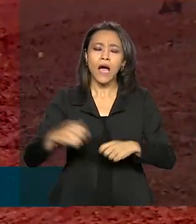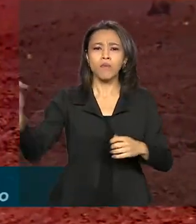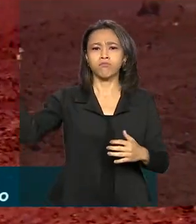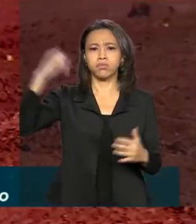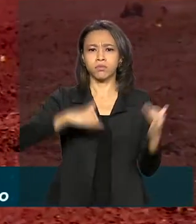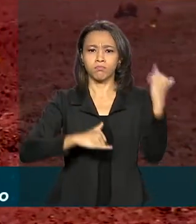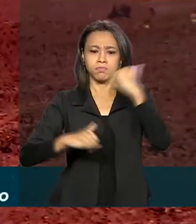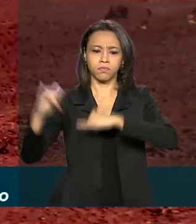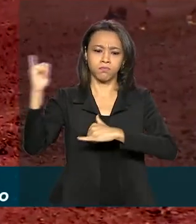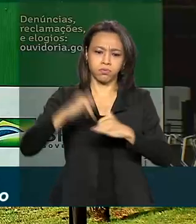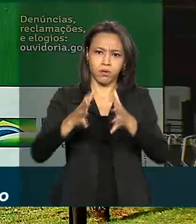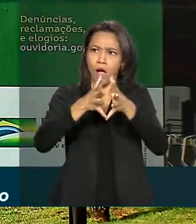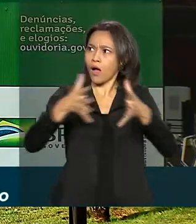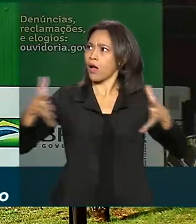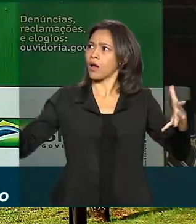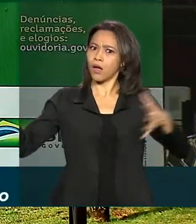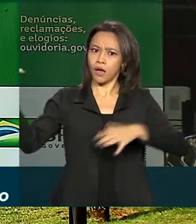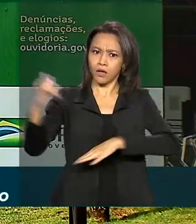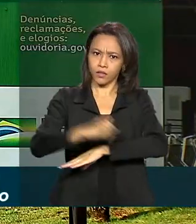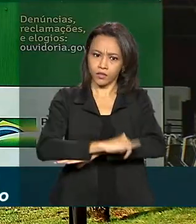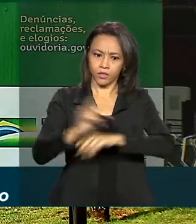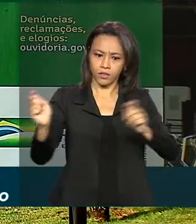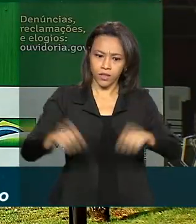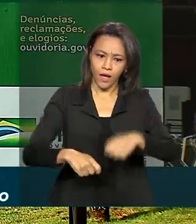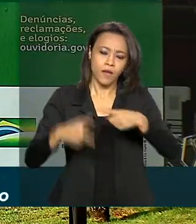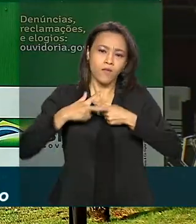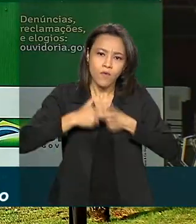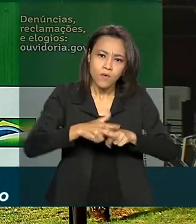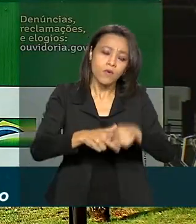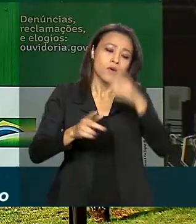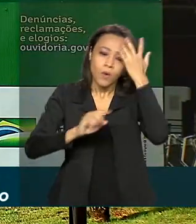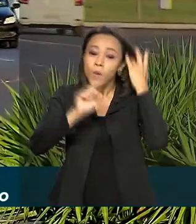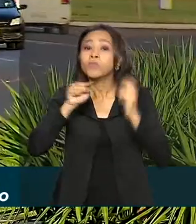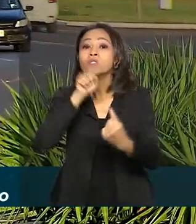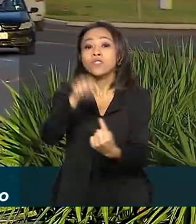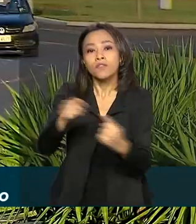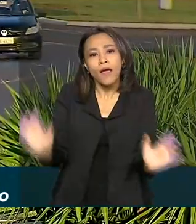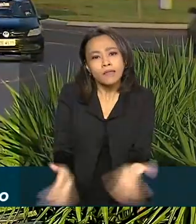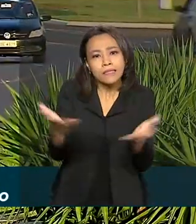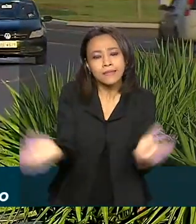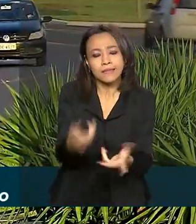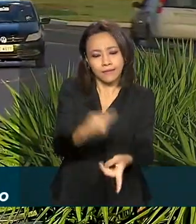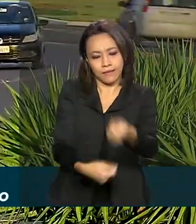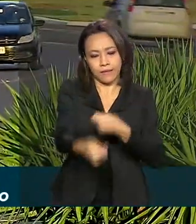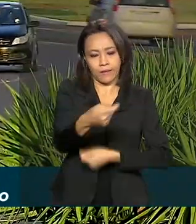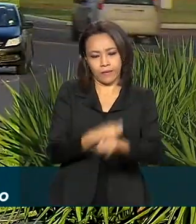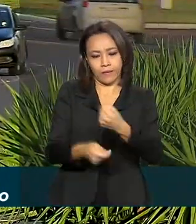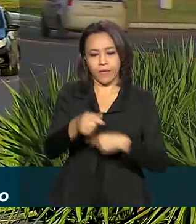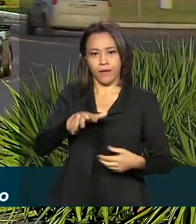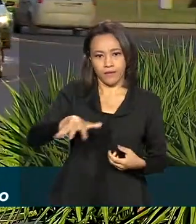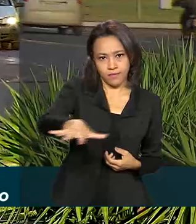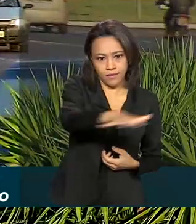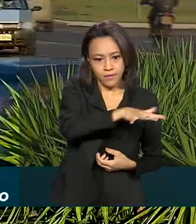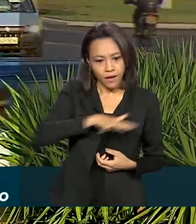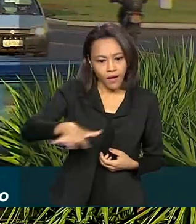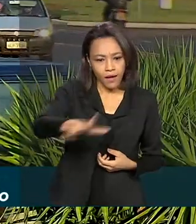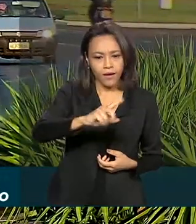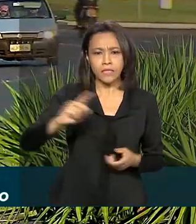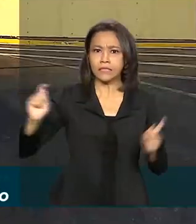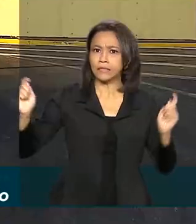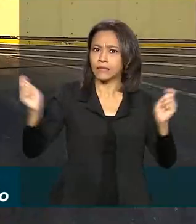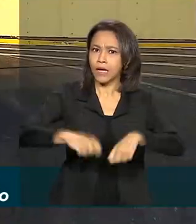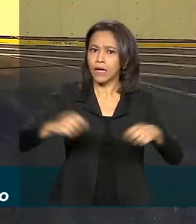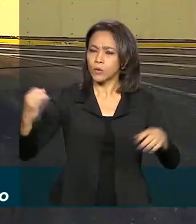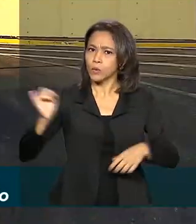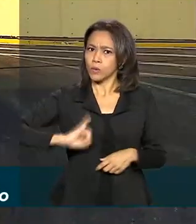aeronaves de grande porte. A reforma também é um estímulo para a economia, já que a região pode se tornar um importante